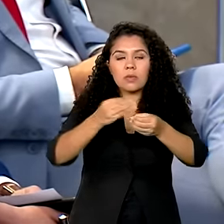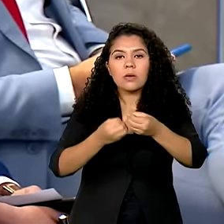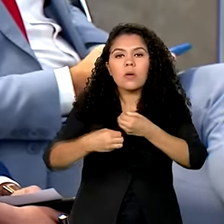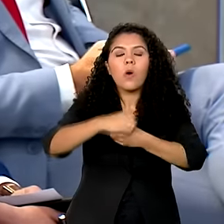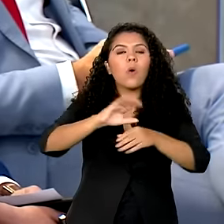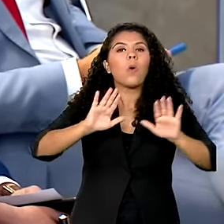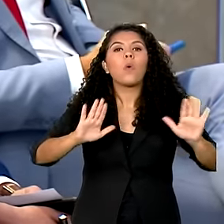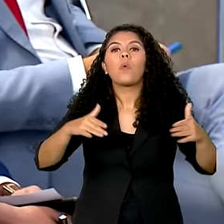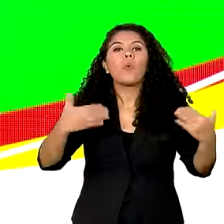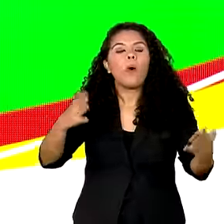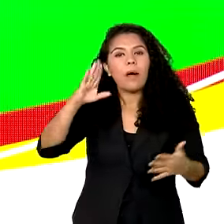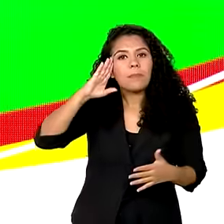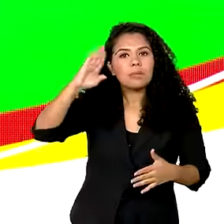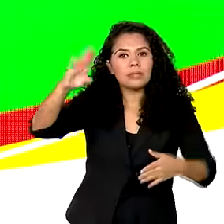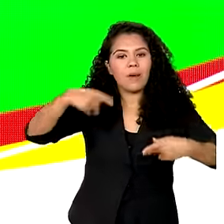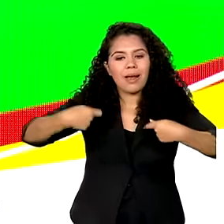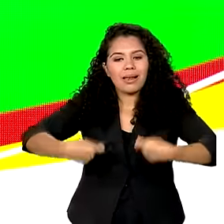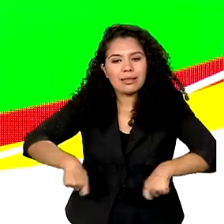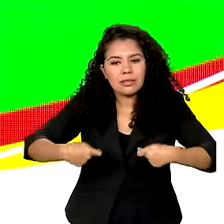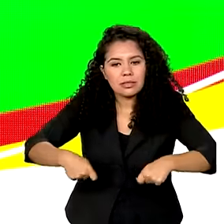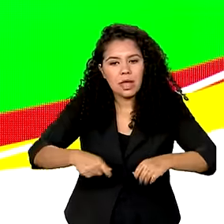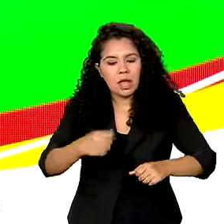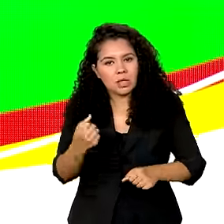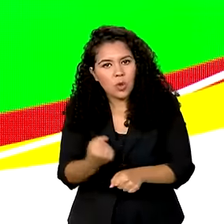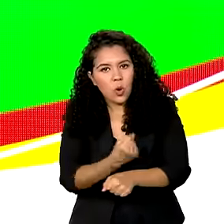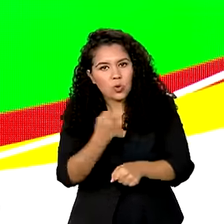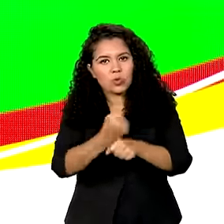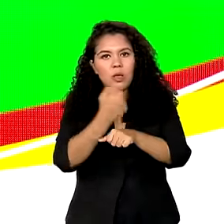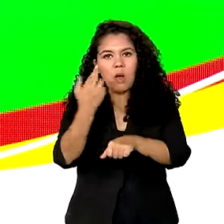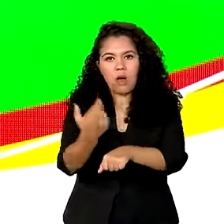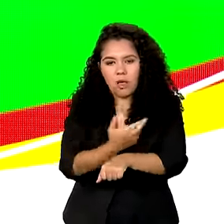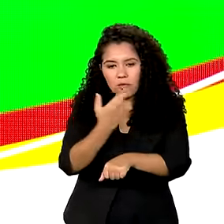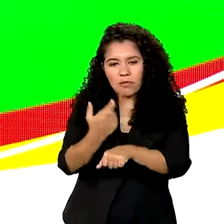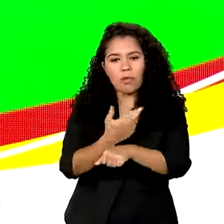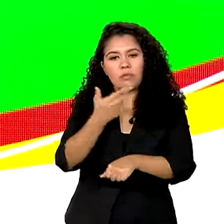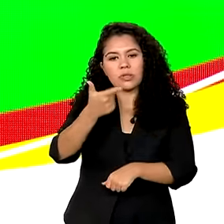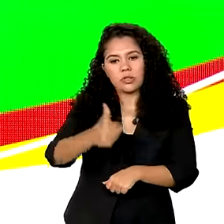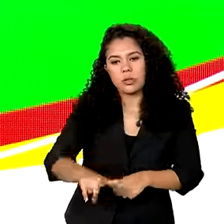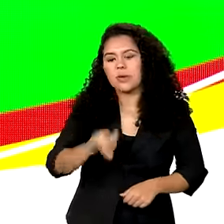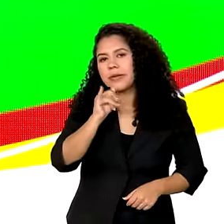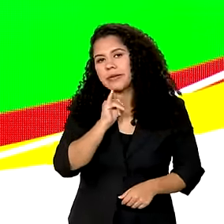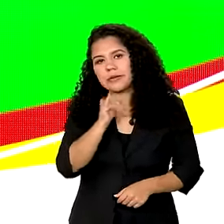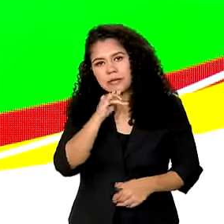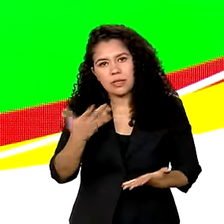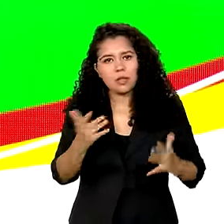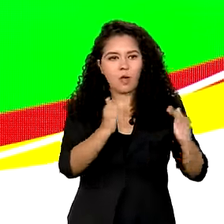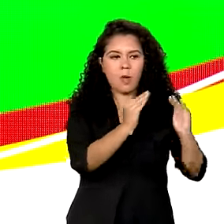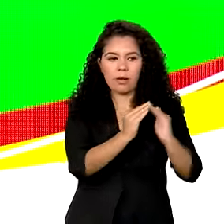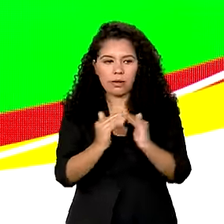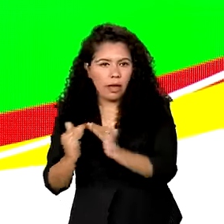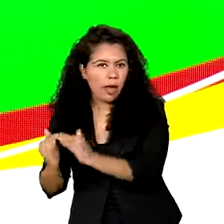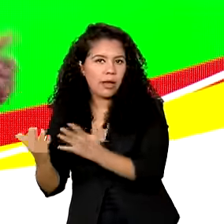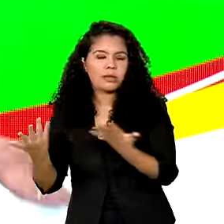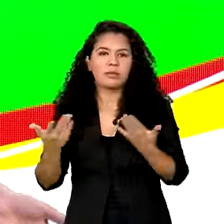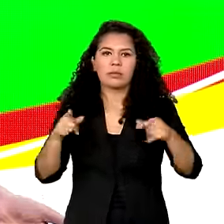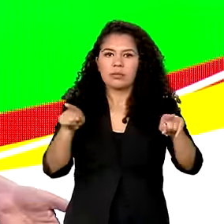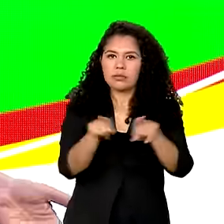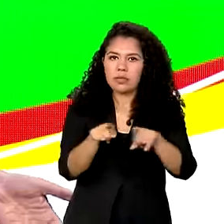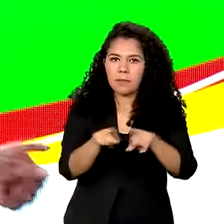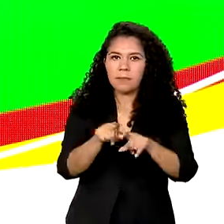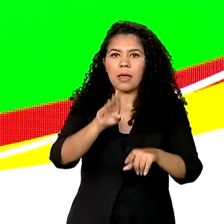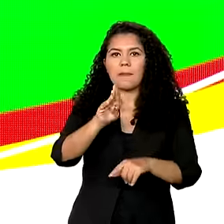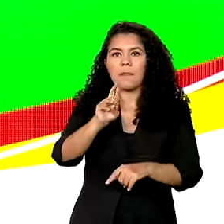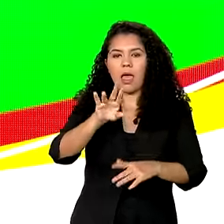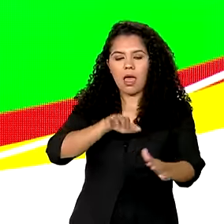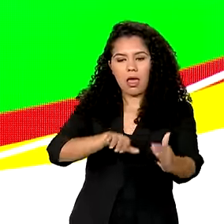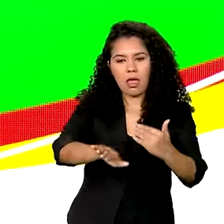necessidades de reconstrução da infraestrutura do Estado, seja de casas, seja das rodovias